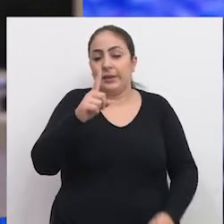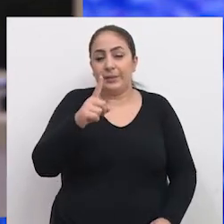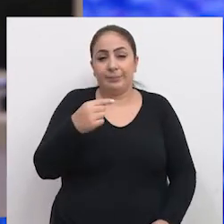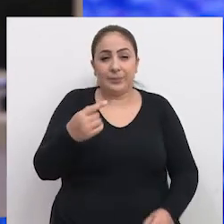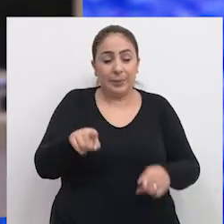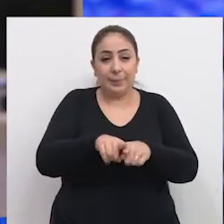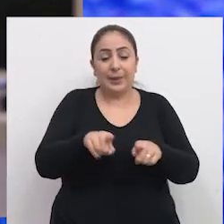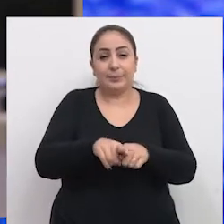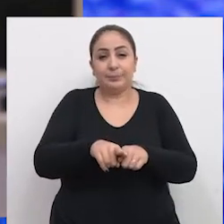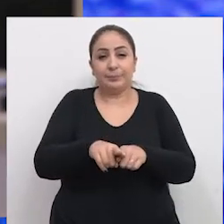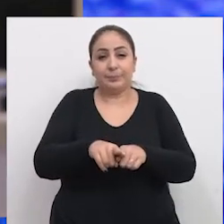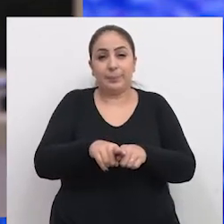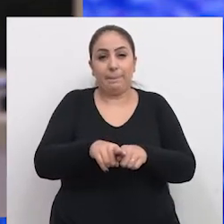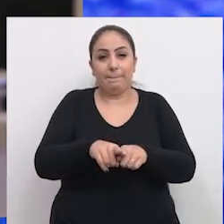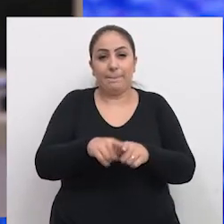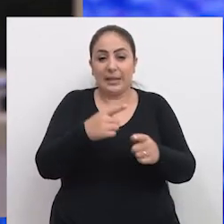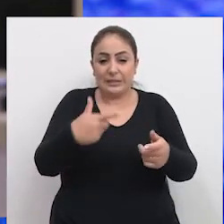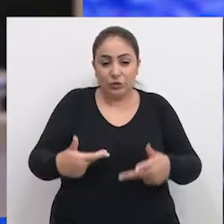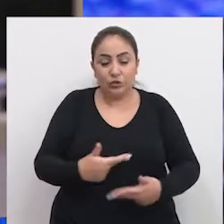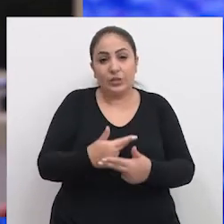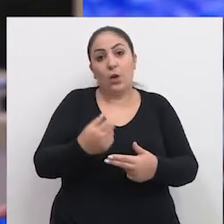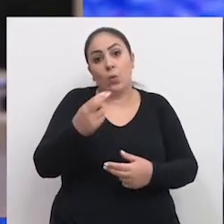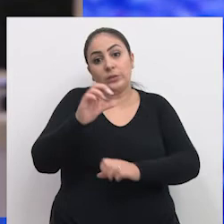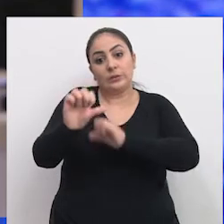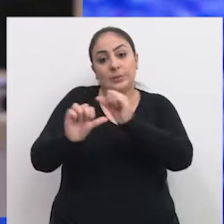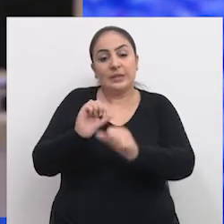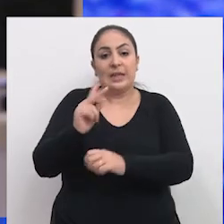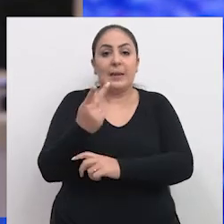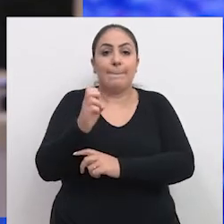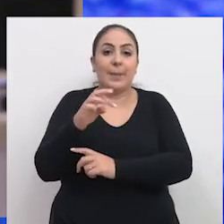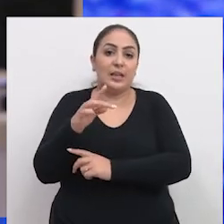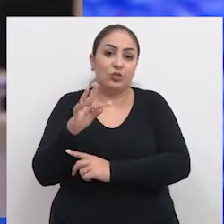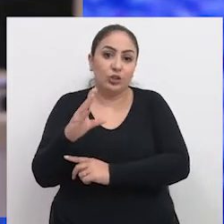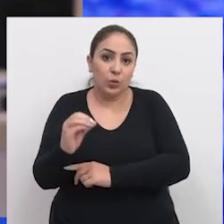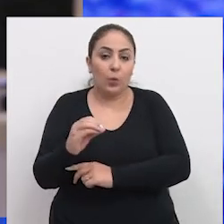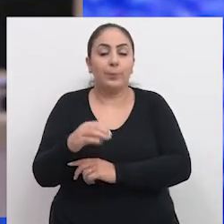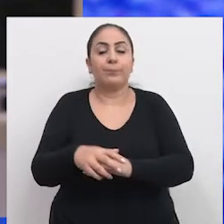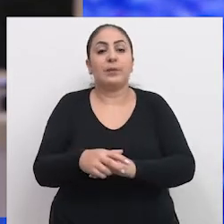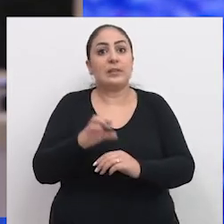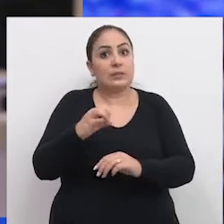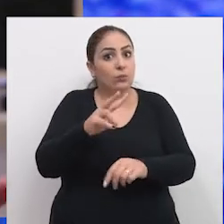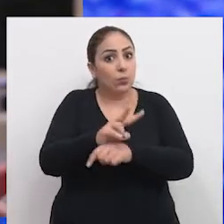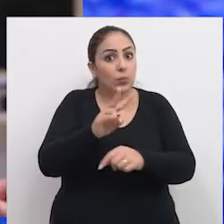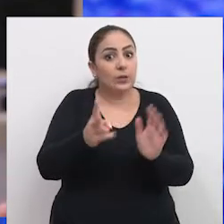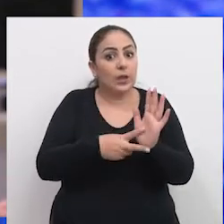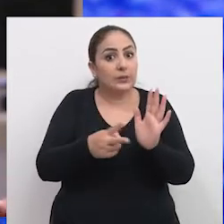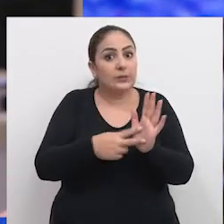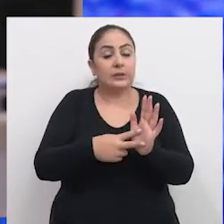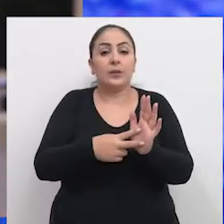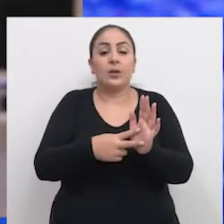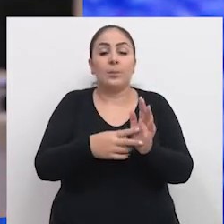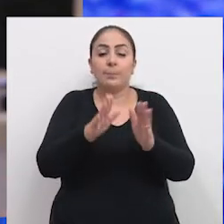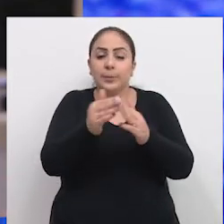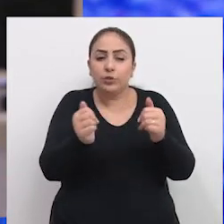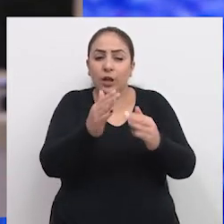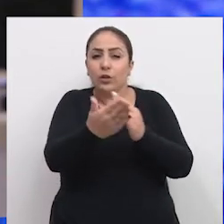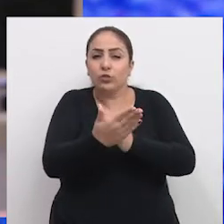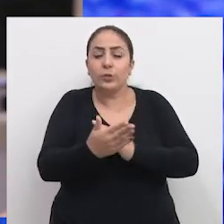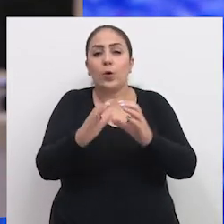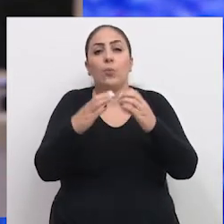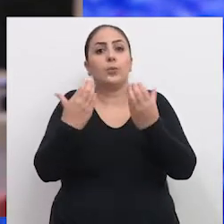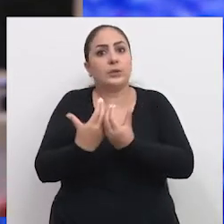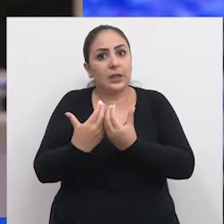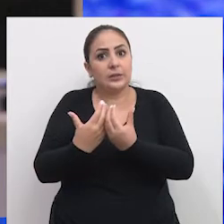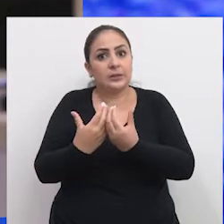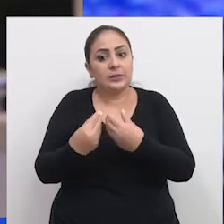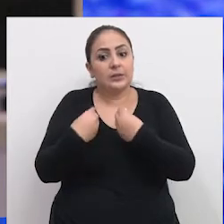emergência, cirurgias, até mesmo como transplante hepático. Então, se a gente não tiver esse cuidado e pedir ajuda para a comunidade de passos